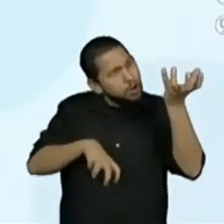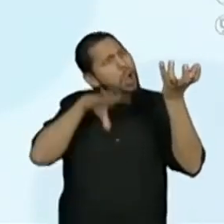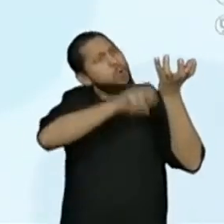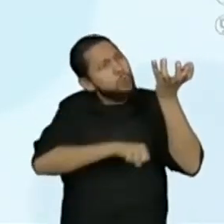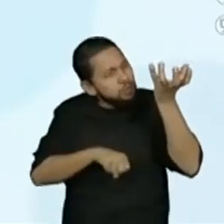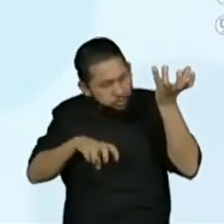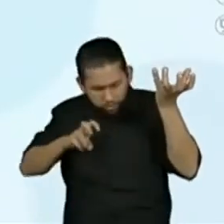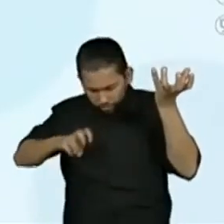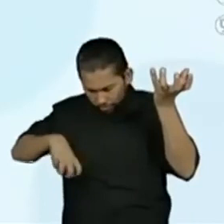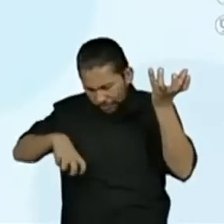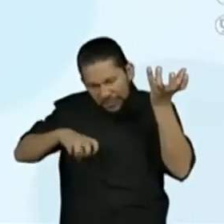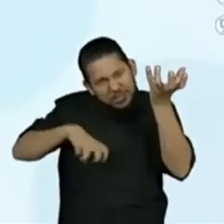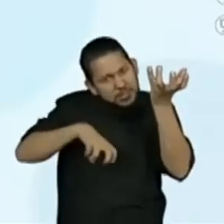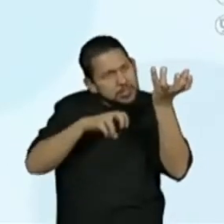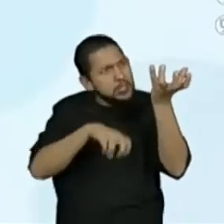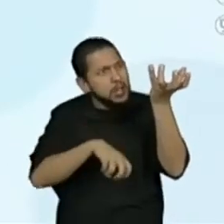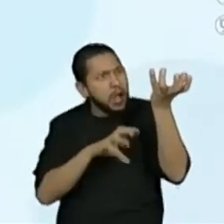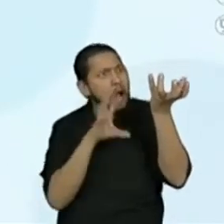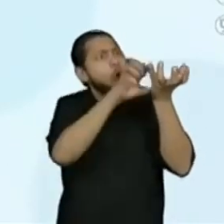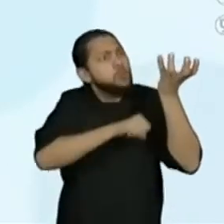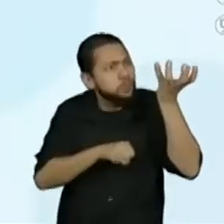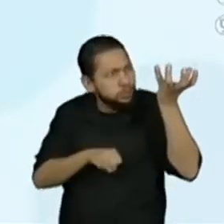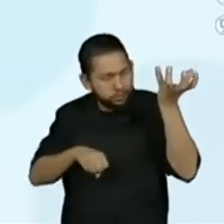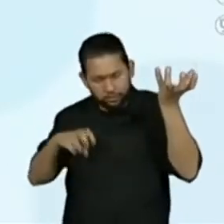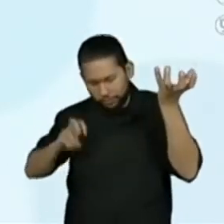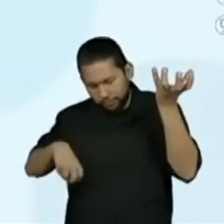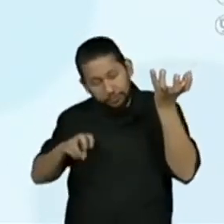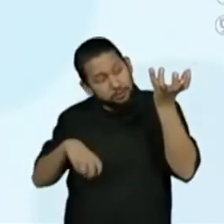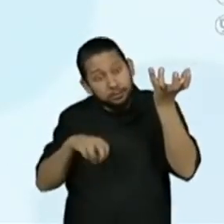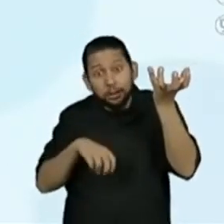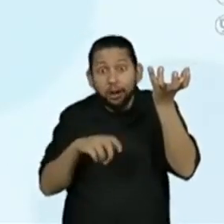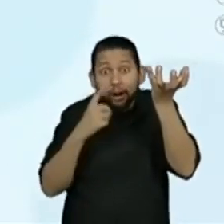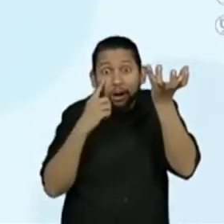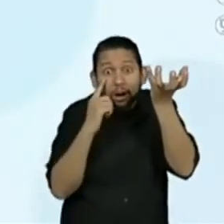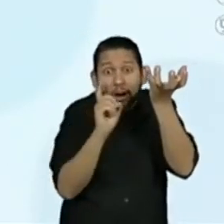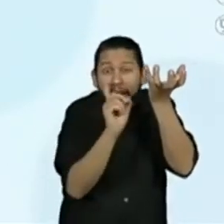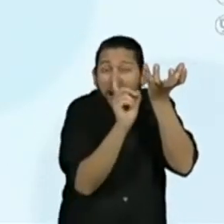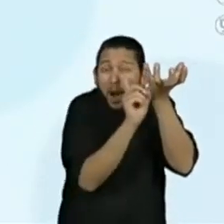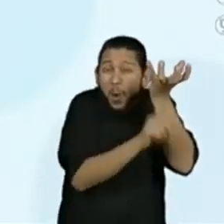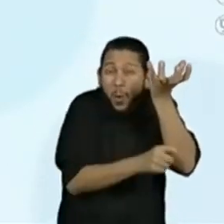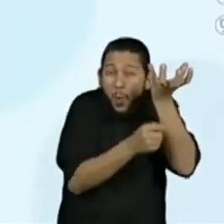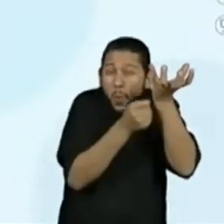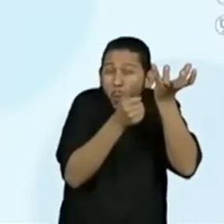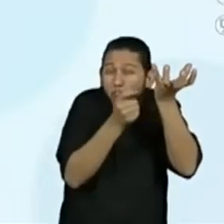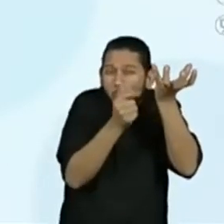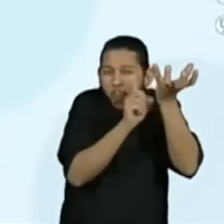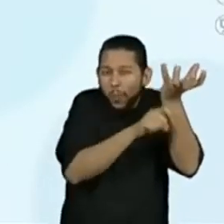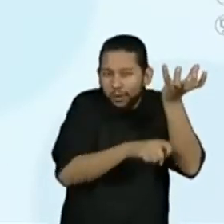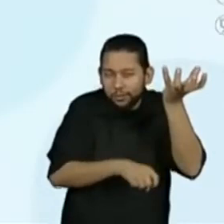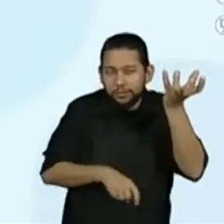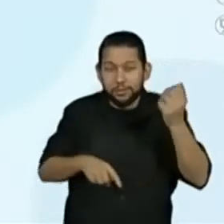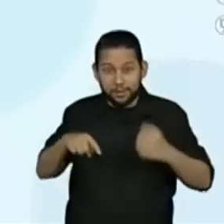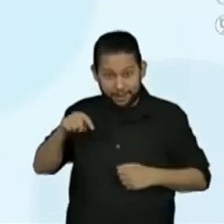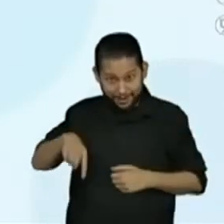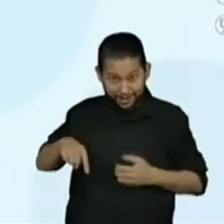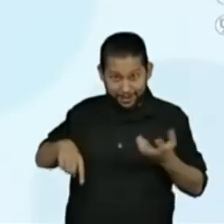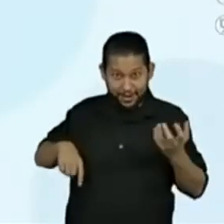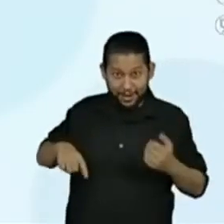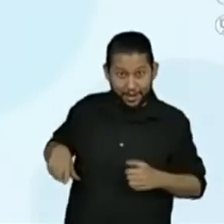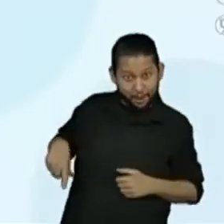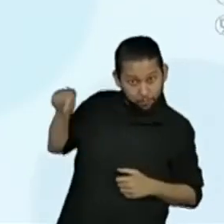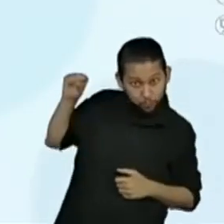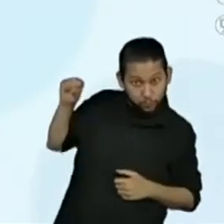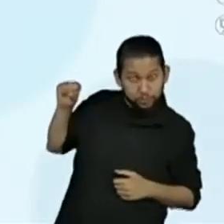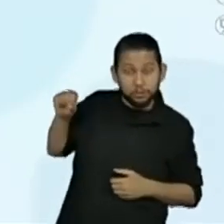alcançá-las. Então, a raposa começou, está indicando a ação, logo,